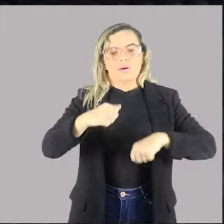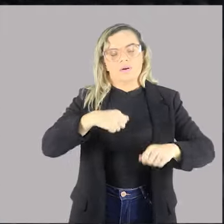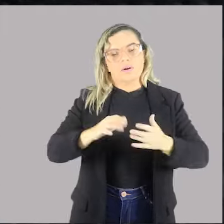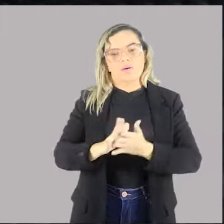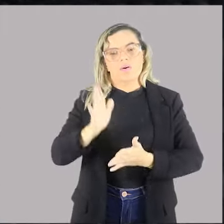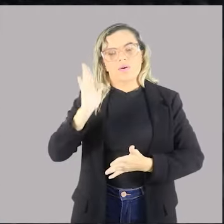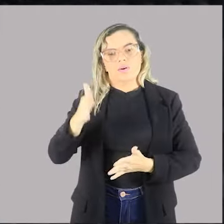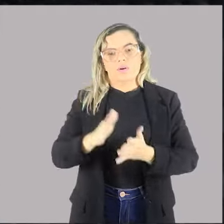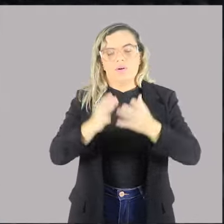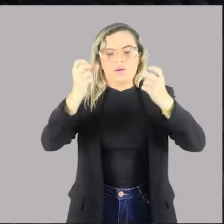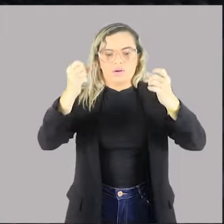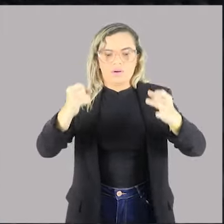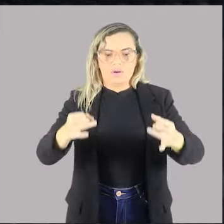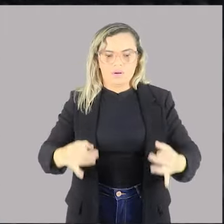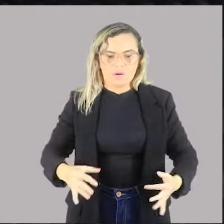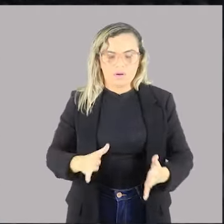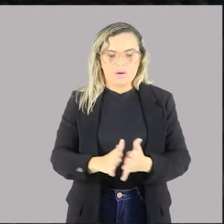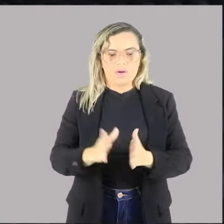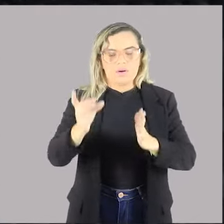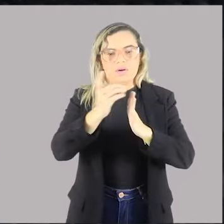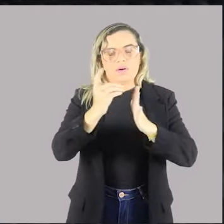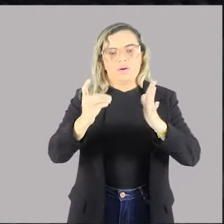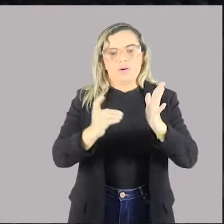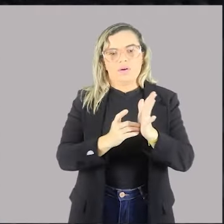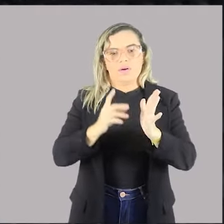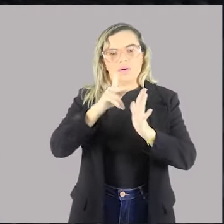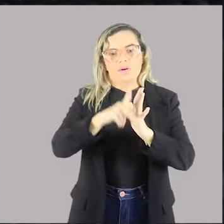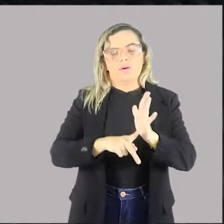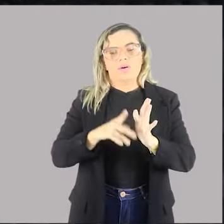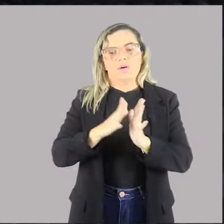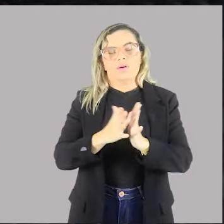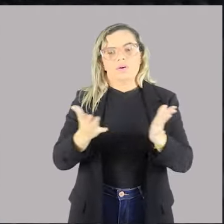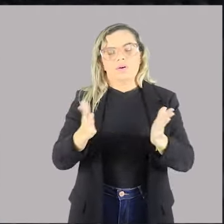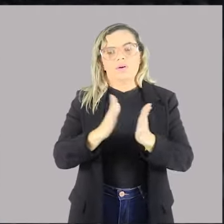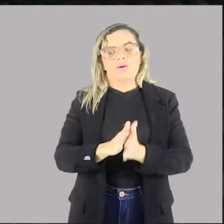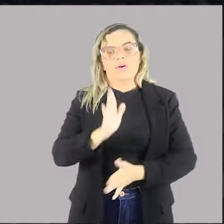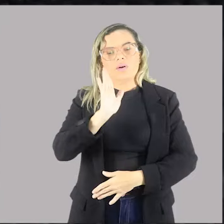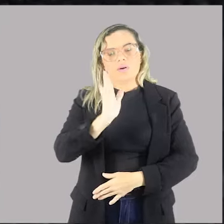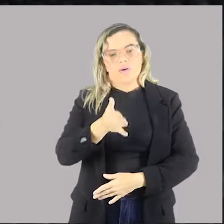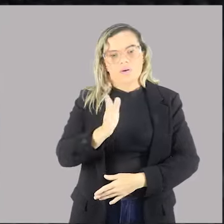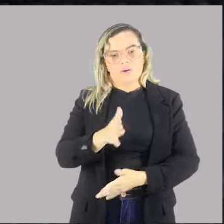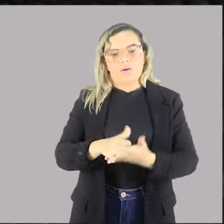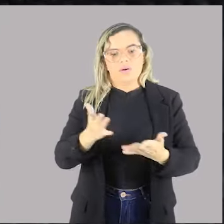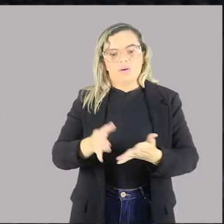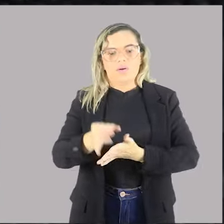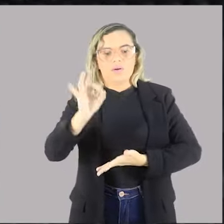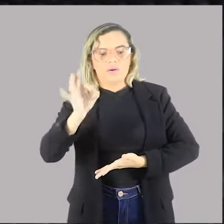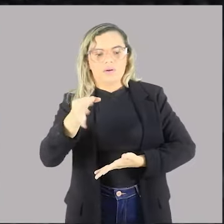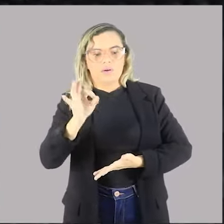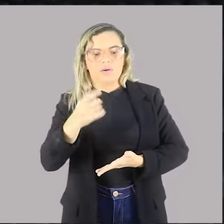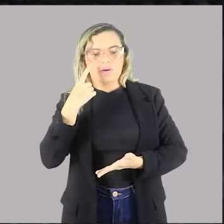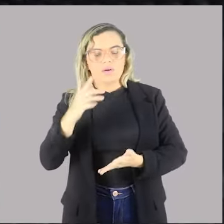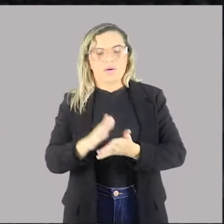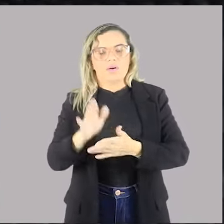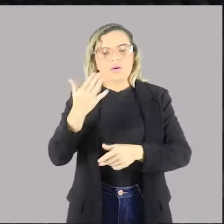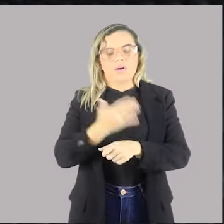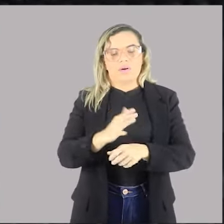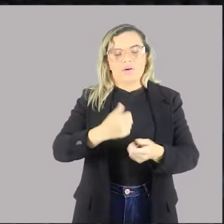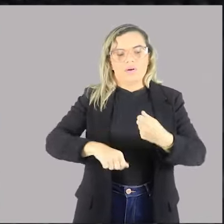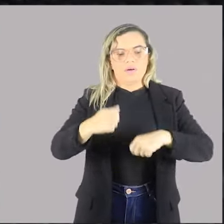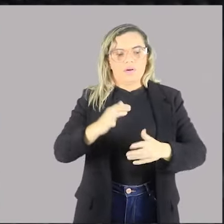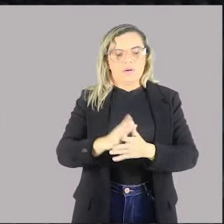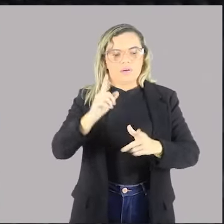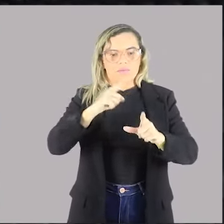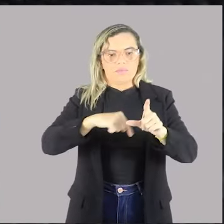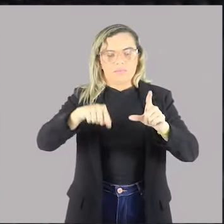que pode receber a forma de decreto, receber a forma de portaria, certo? Mas o regulamento é o ato administrativo. Letra C,